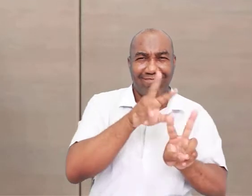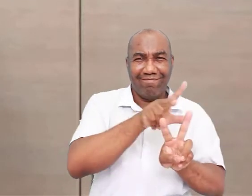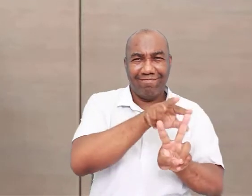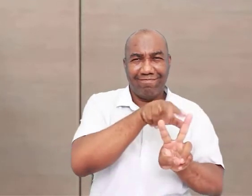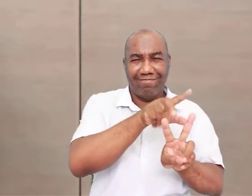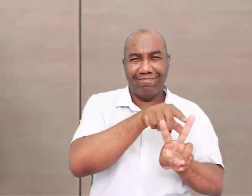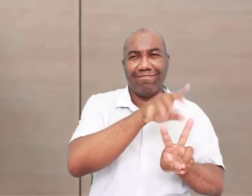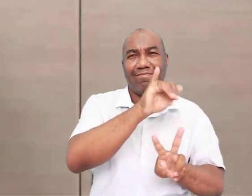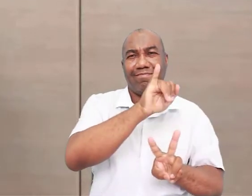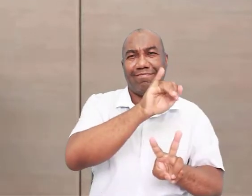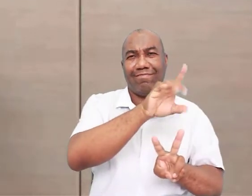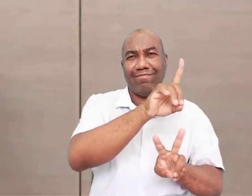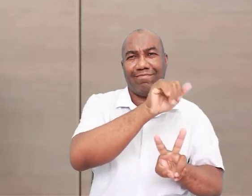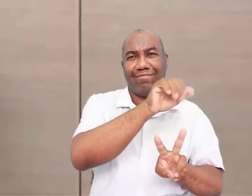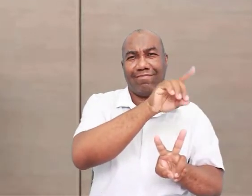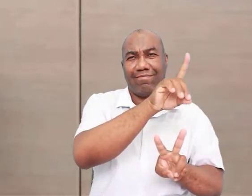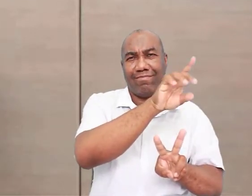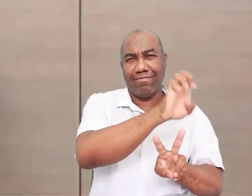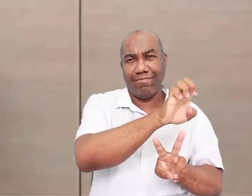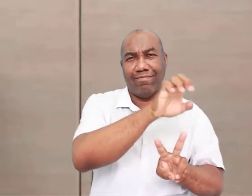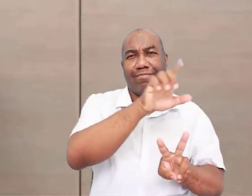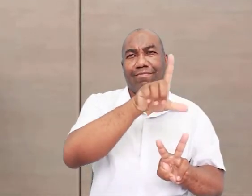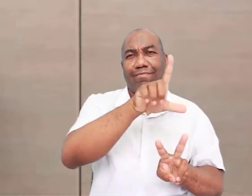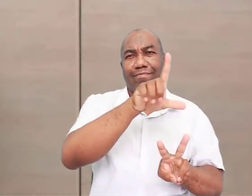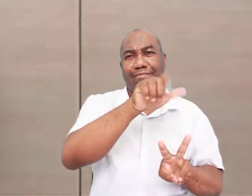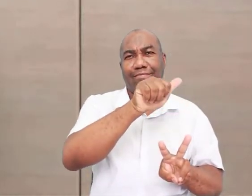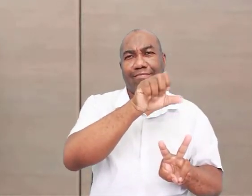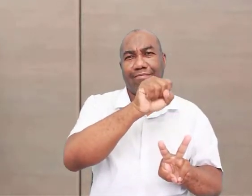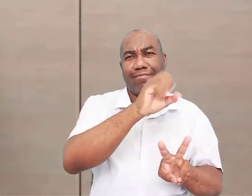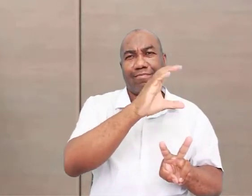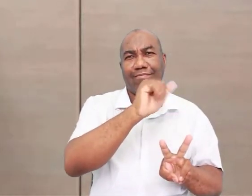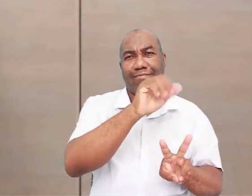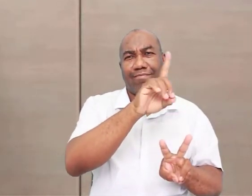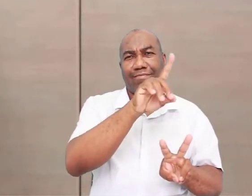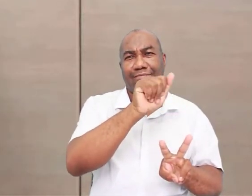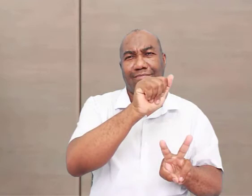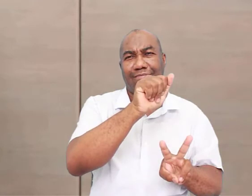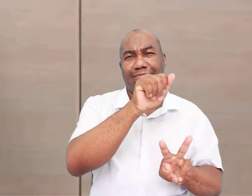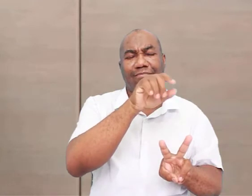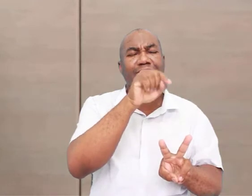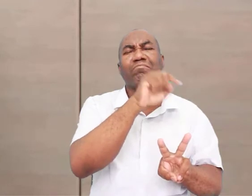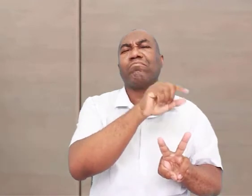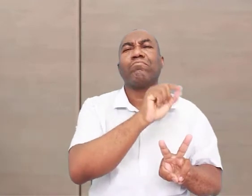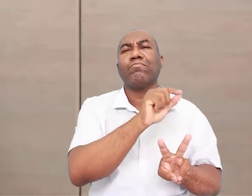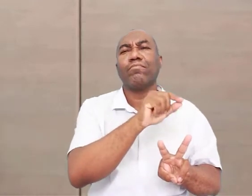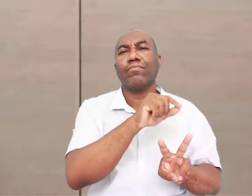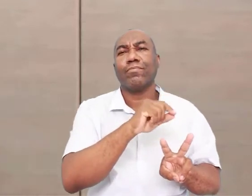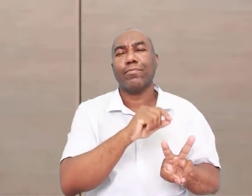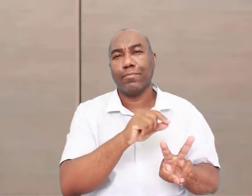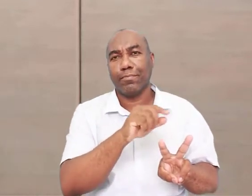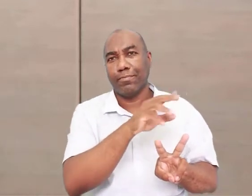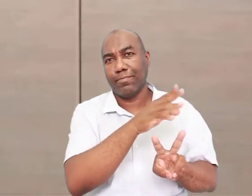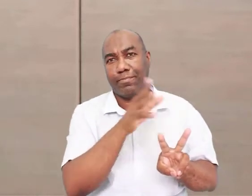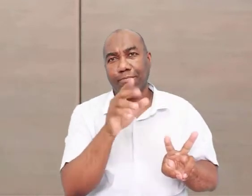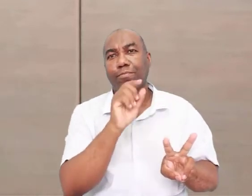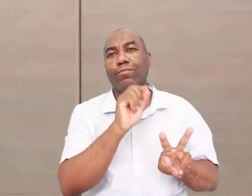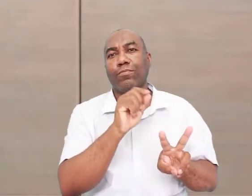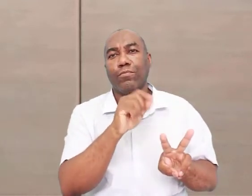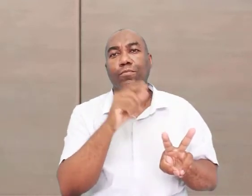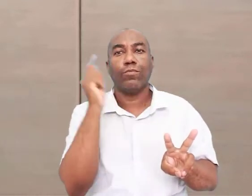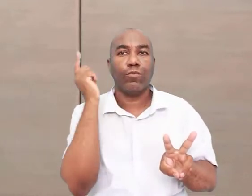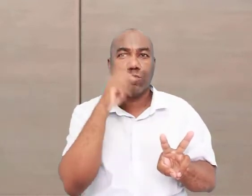Lascada? Qual que vai ser o fator determinante para a sobrevivência dos nossos ancestrais nesse período? Então, nesse período, ele vai